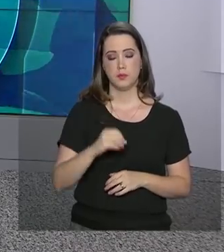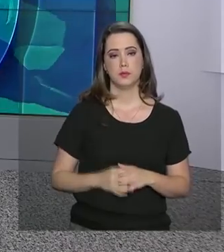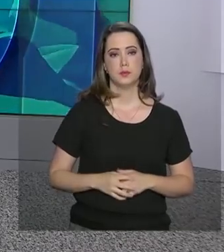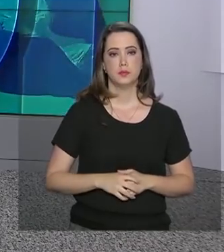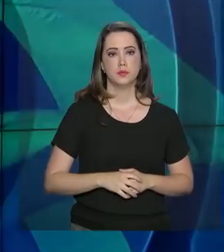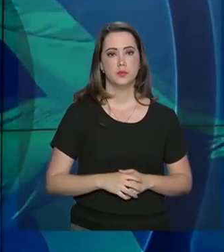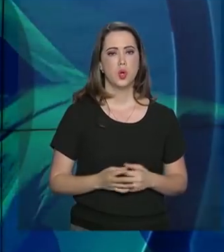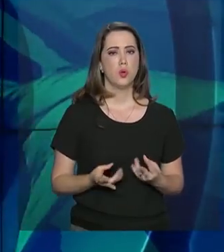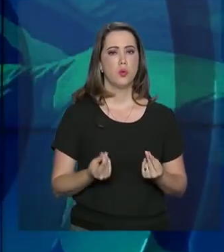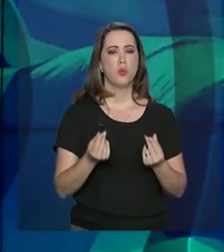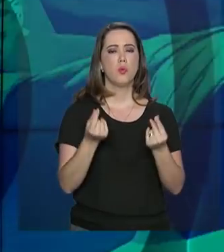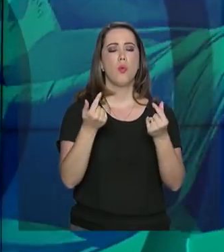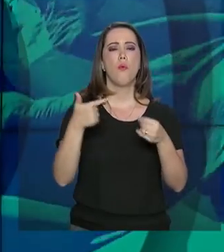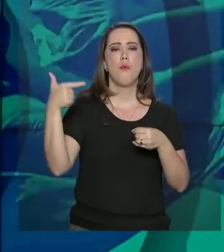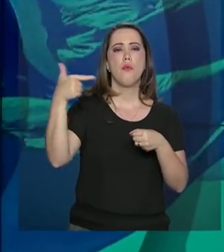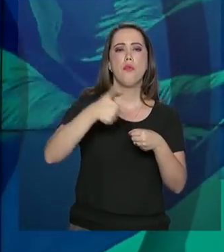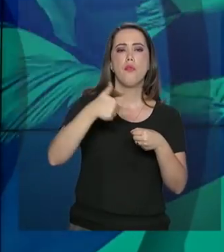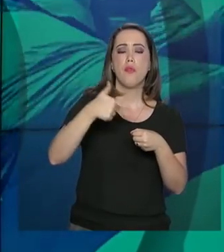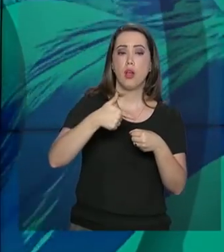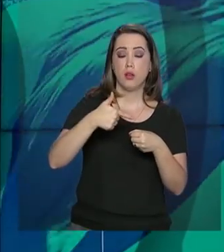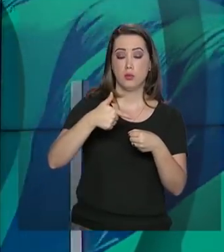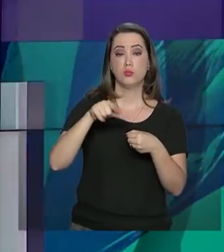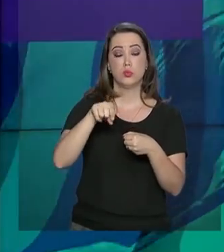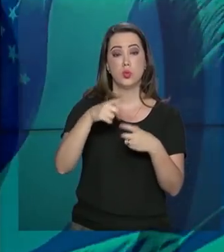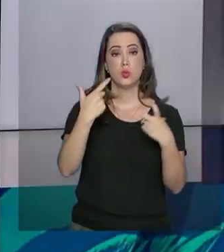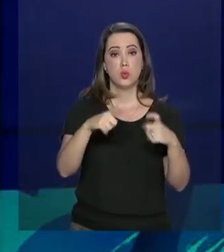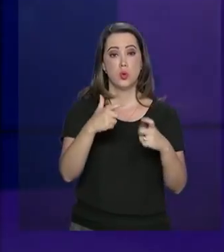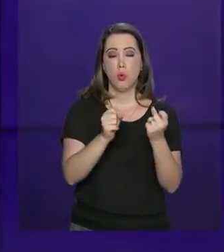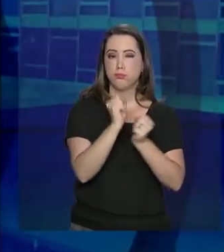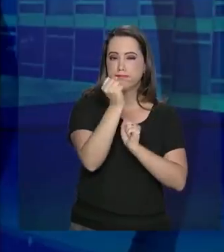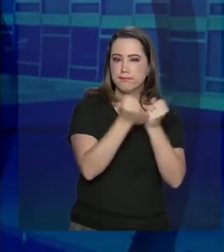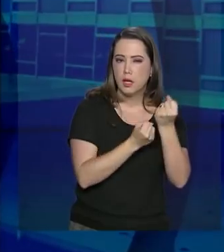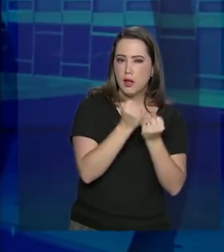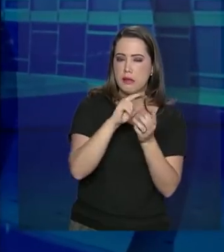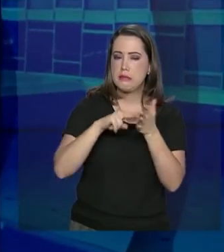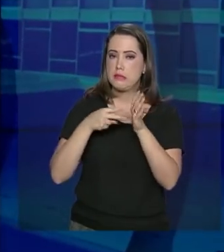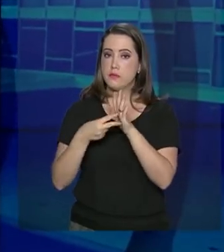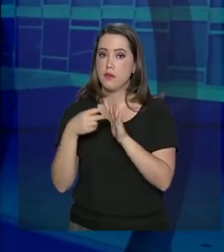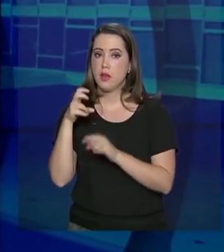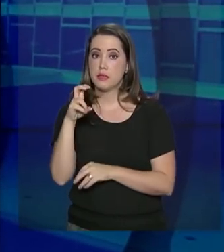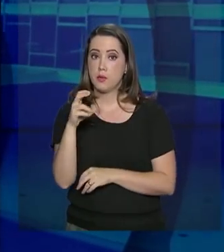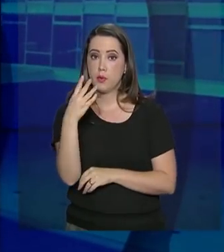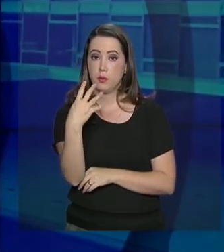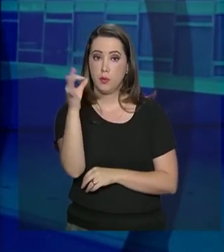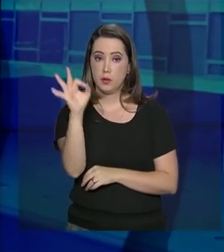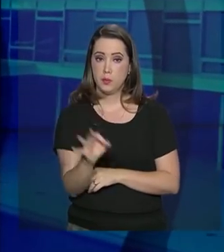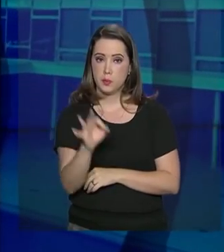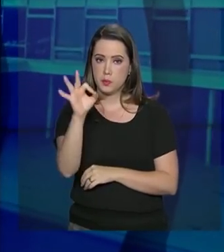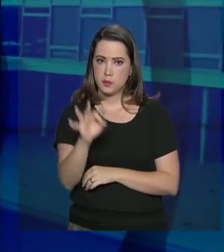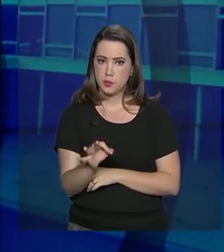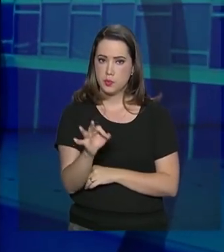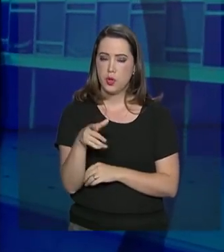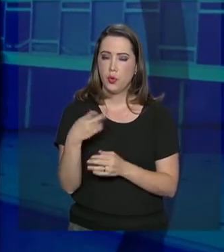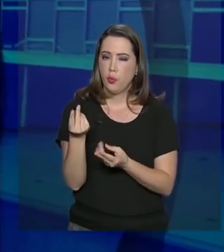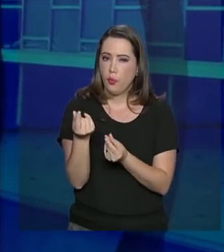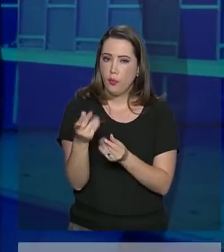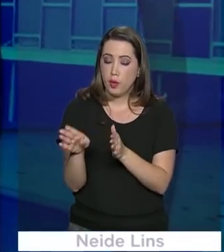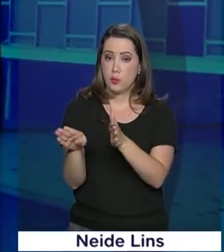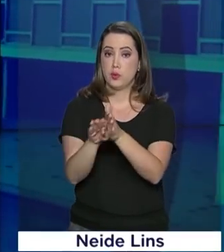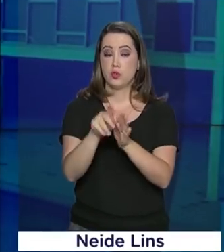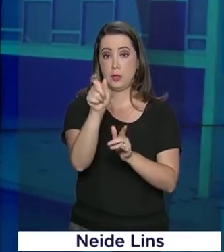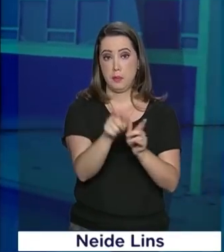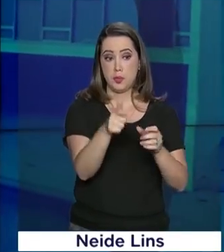março. O preço do diesel nas refinarias, que corresponde a cerca de 54% do preço ao consumidor final,